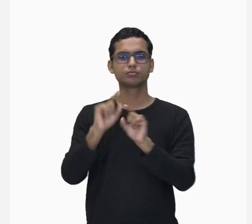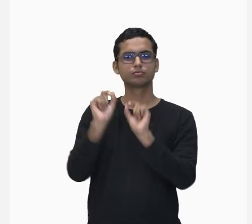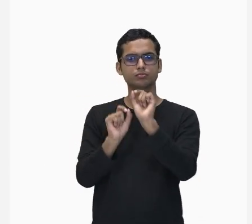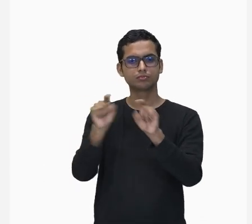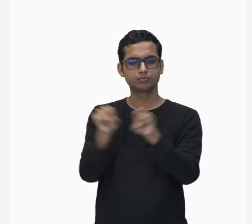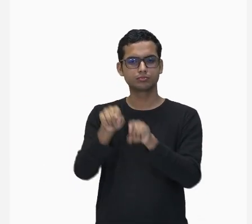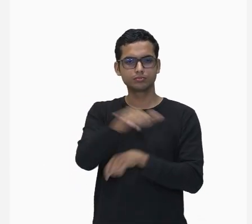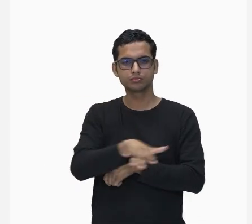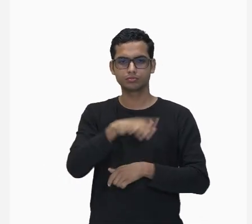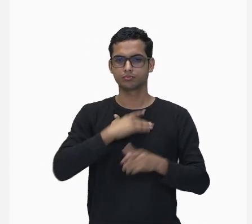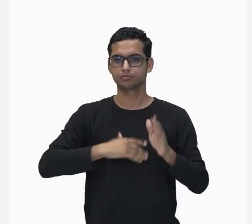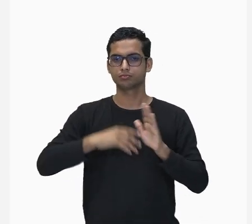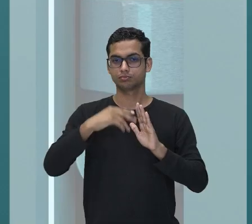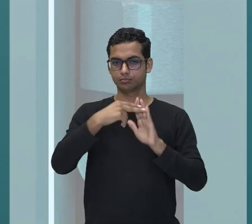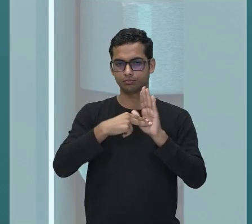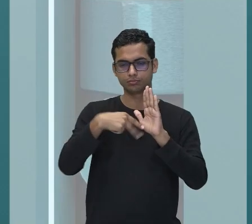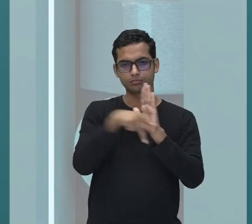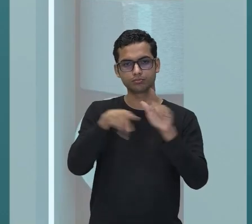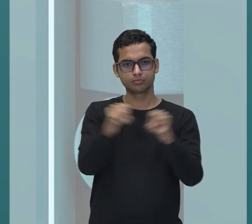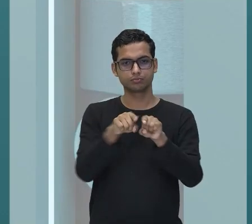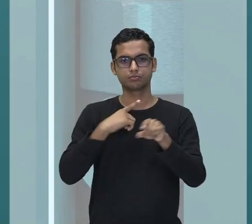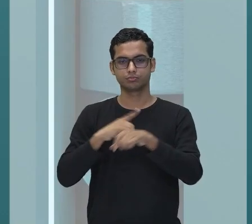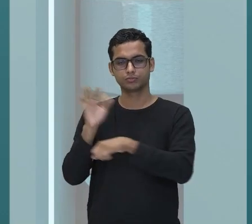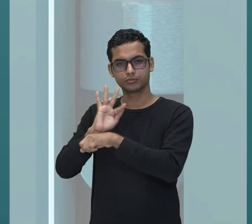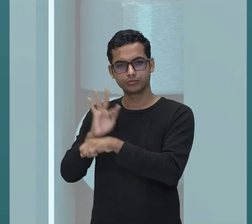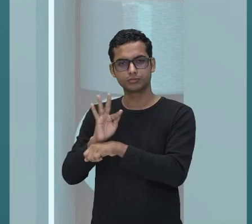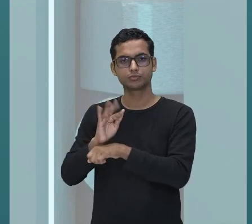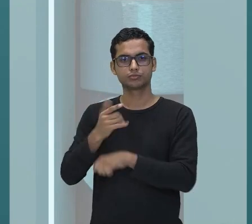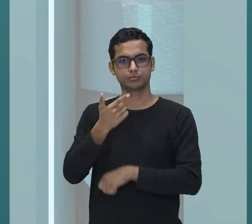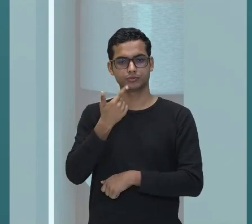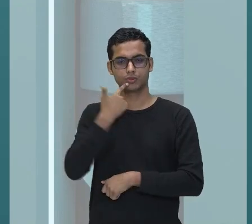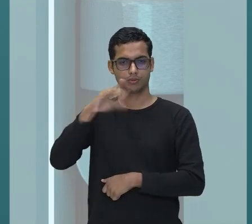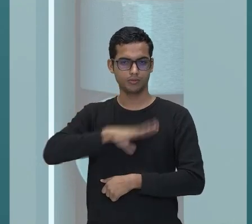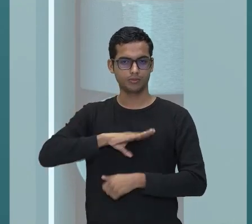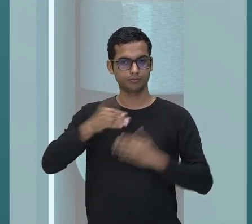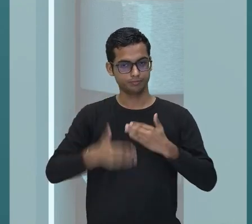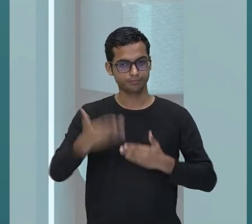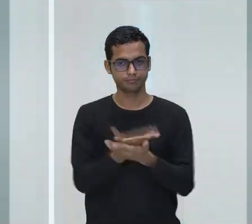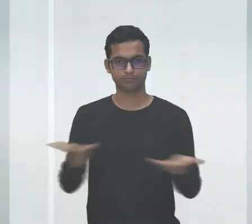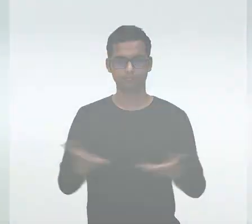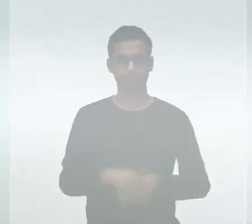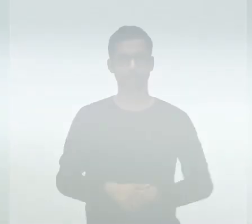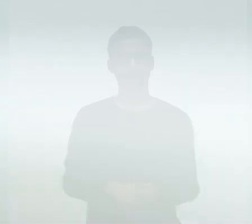norma culta da língua portuguesa. É isso aí, então vamos começar.